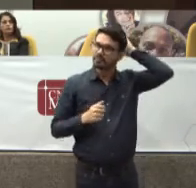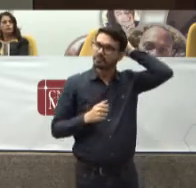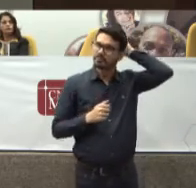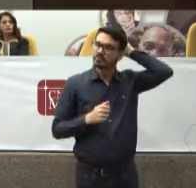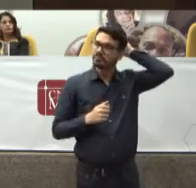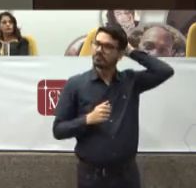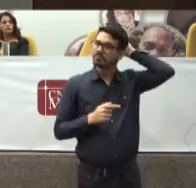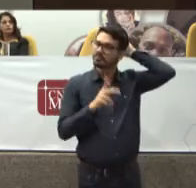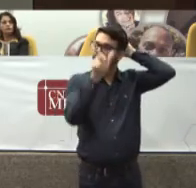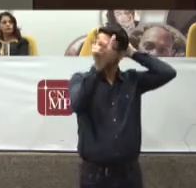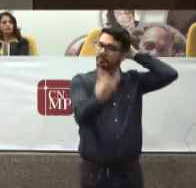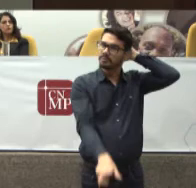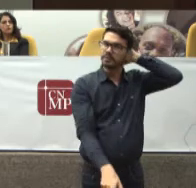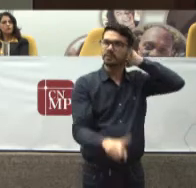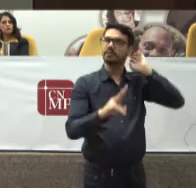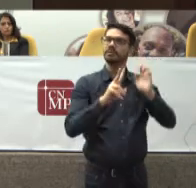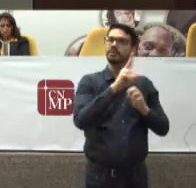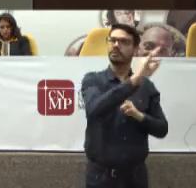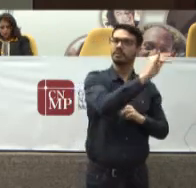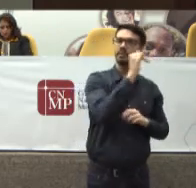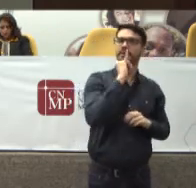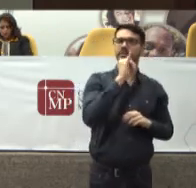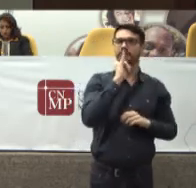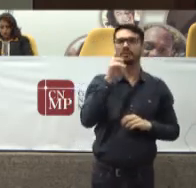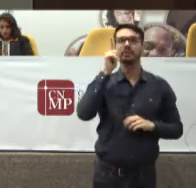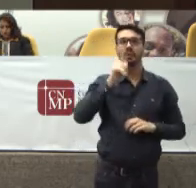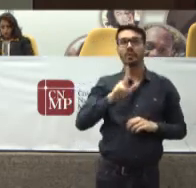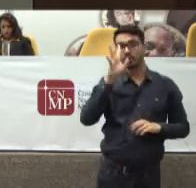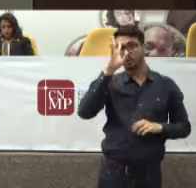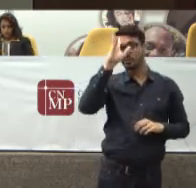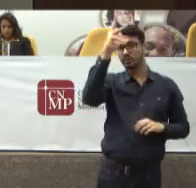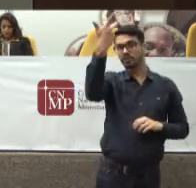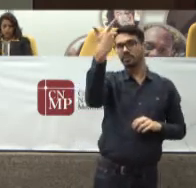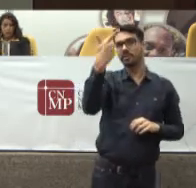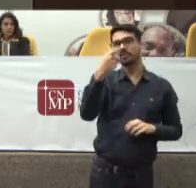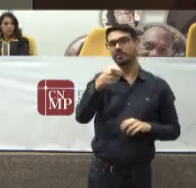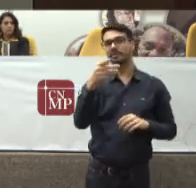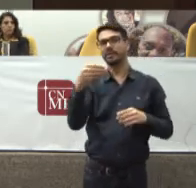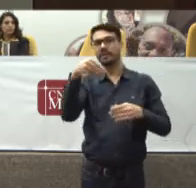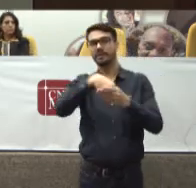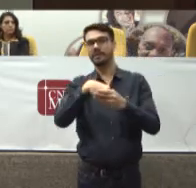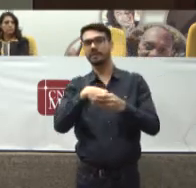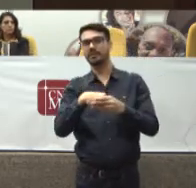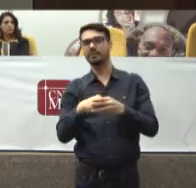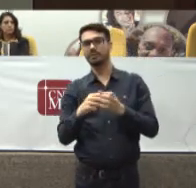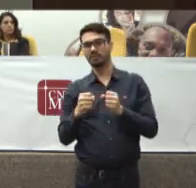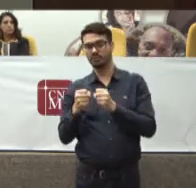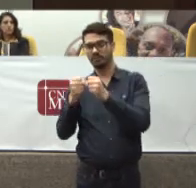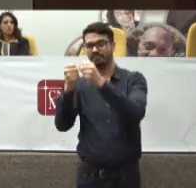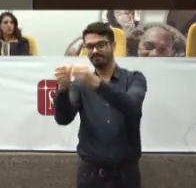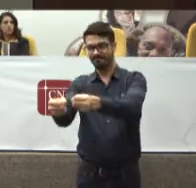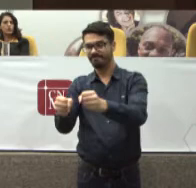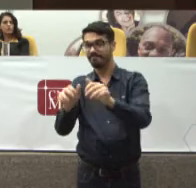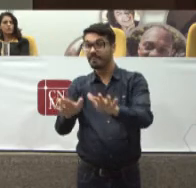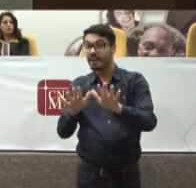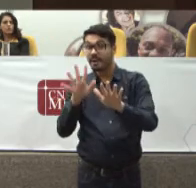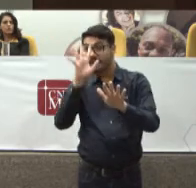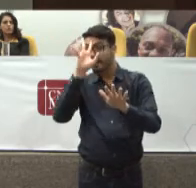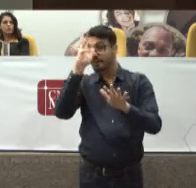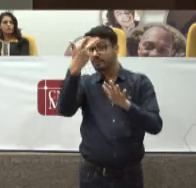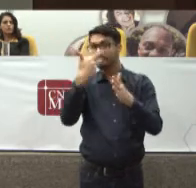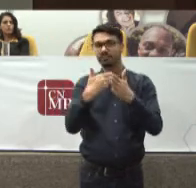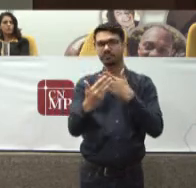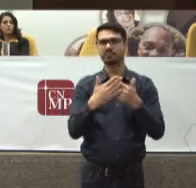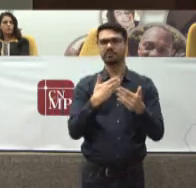pessoa Que vai lá Pedir uma providência estatal Mas a solução Não pode ser Uma solução passional